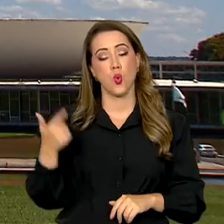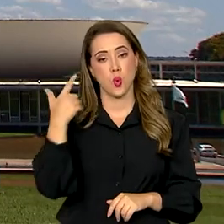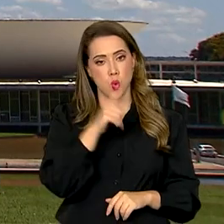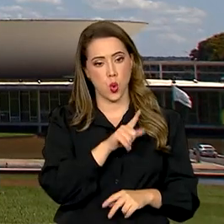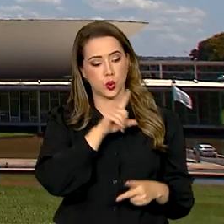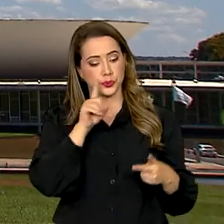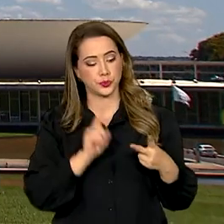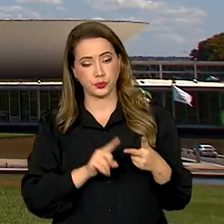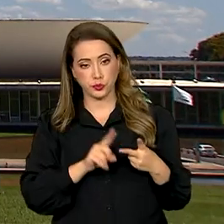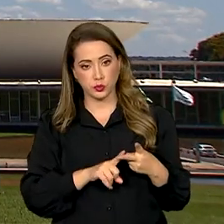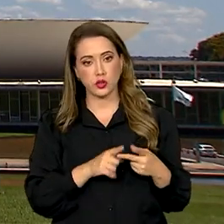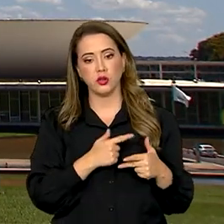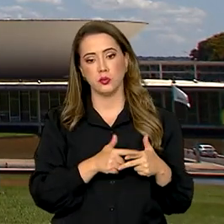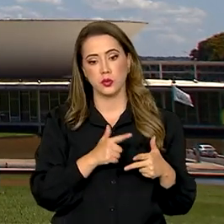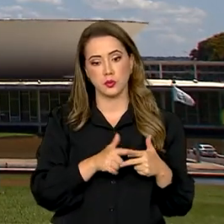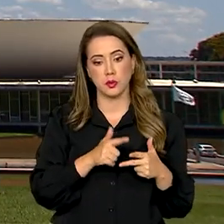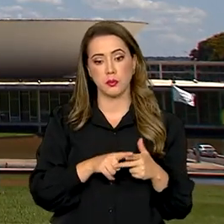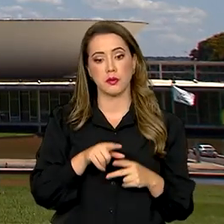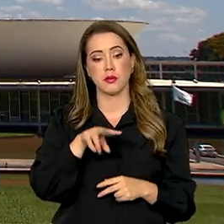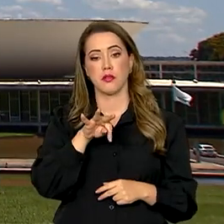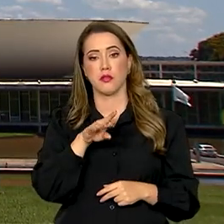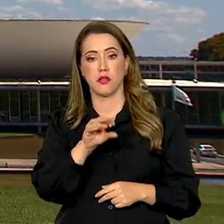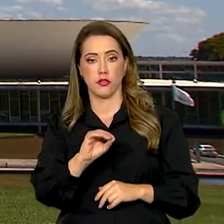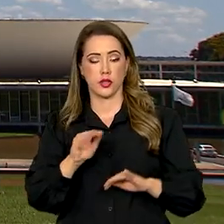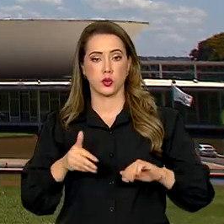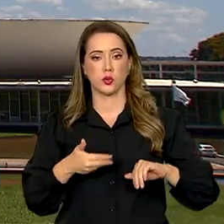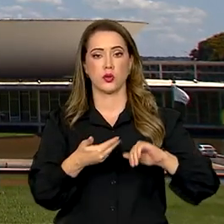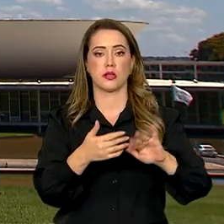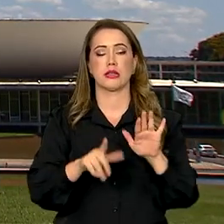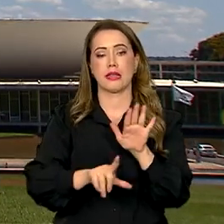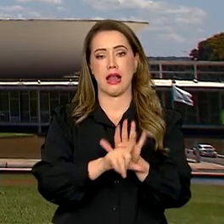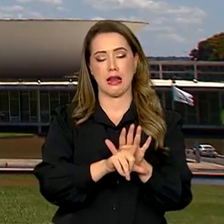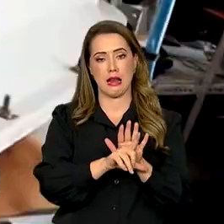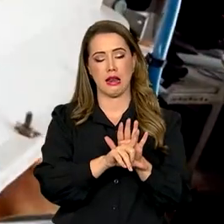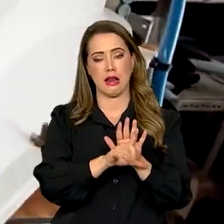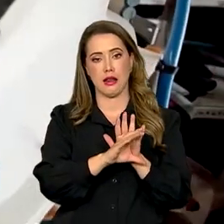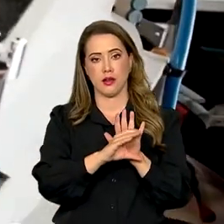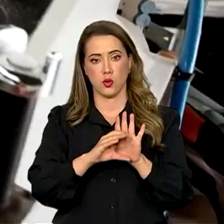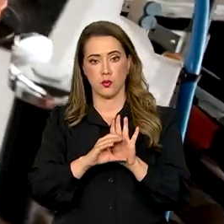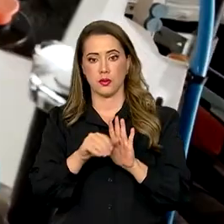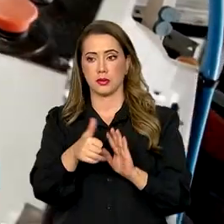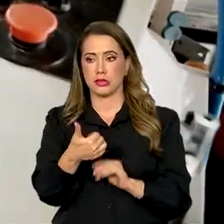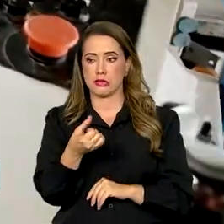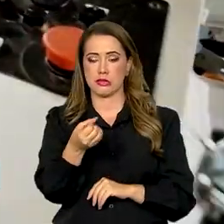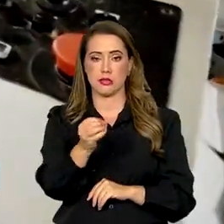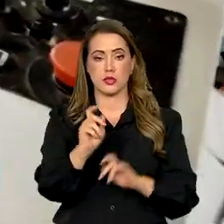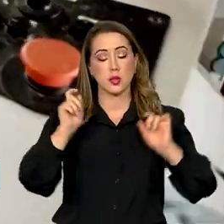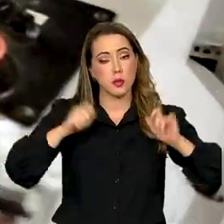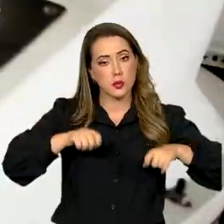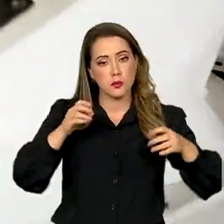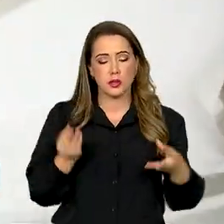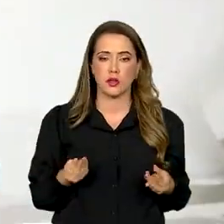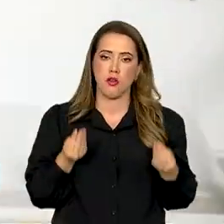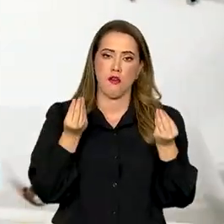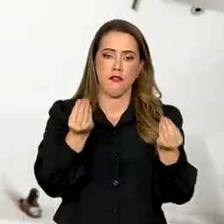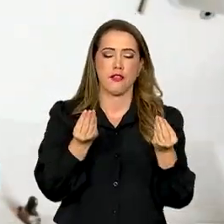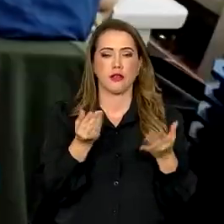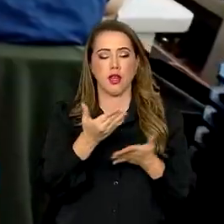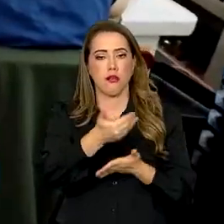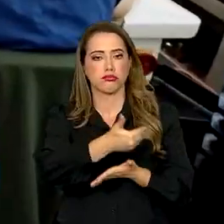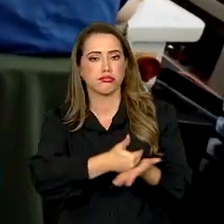Nacional na Lei Complementar 160, em 2017, que possibilitou o benefício de